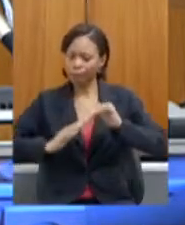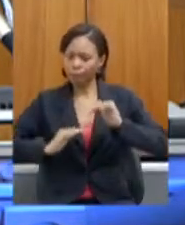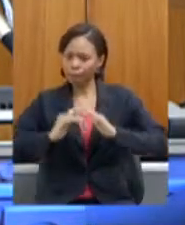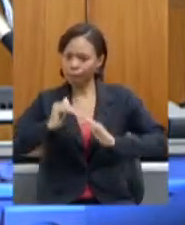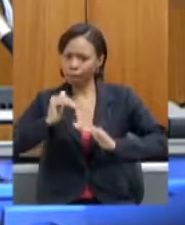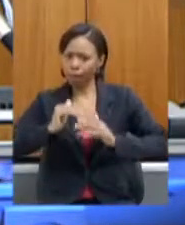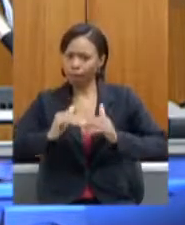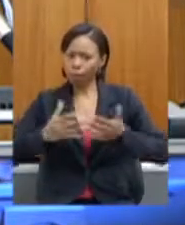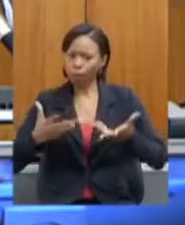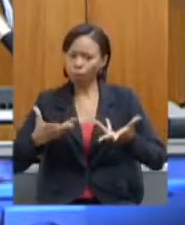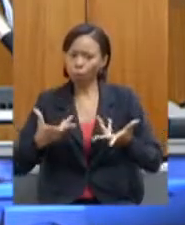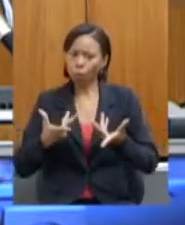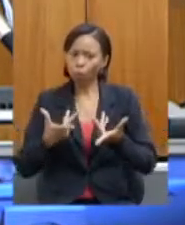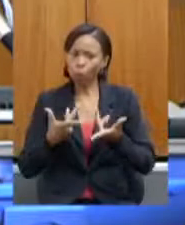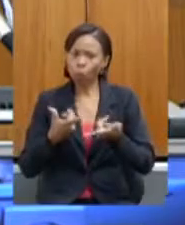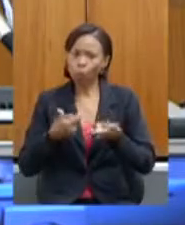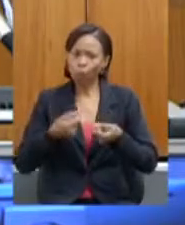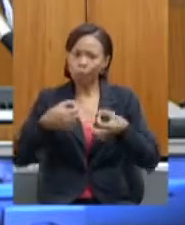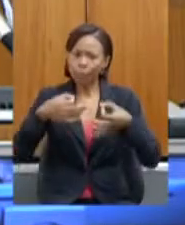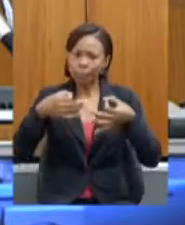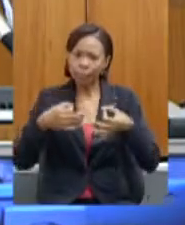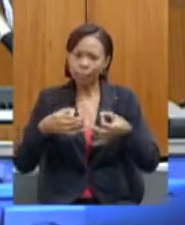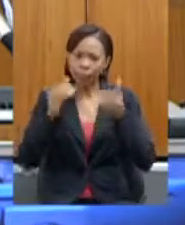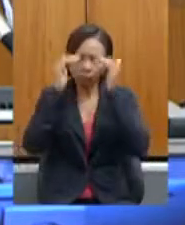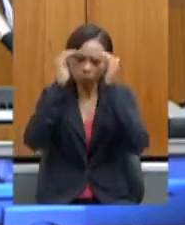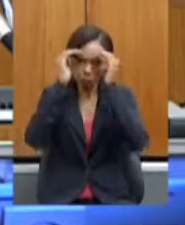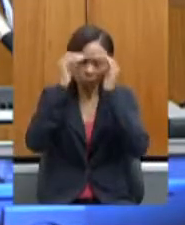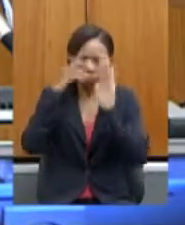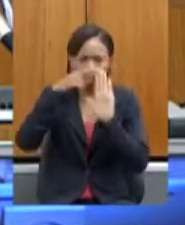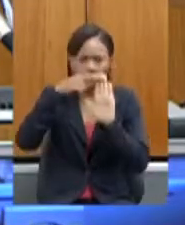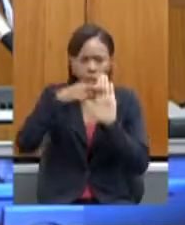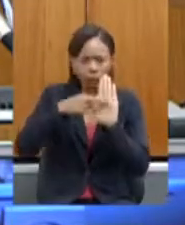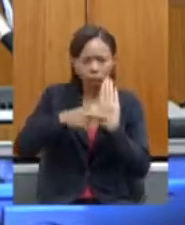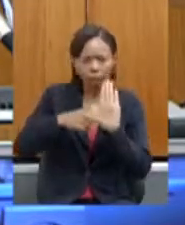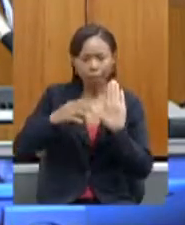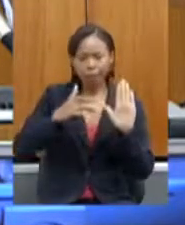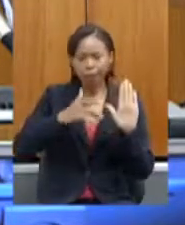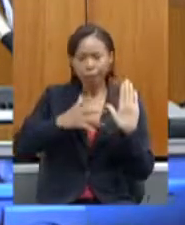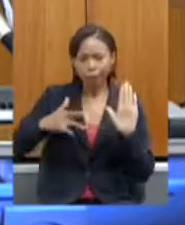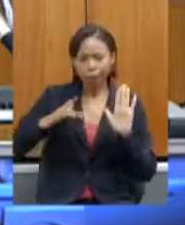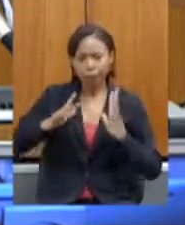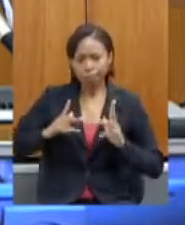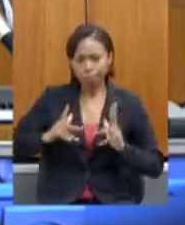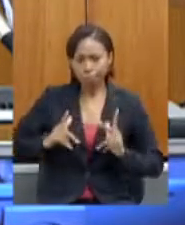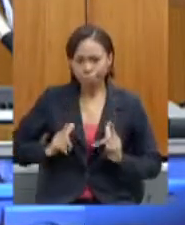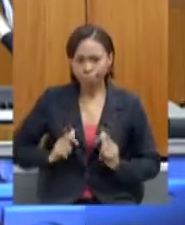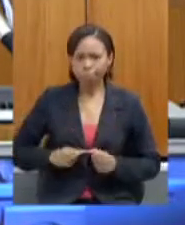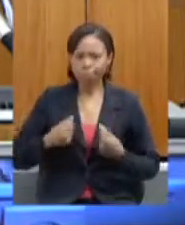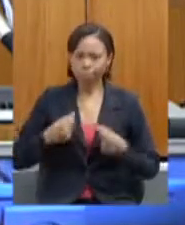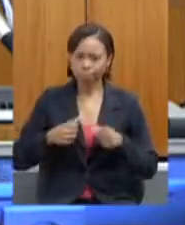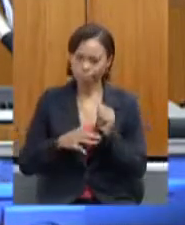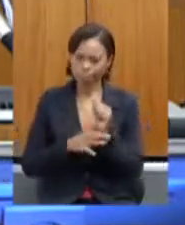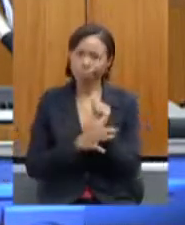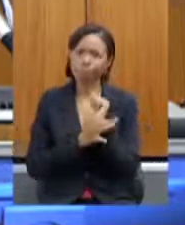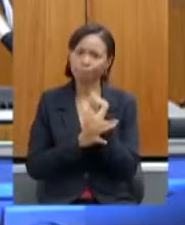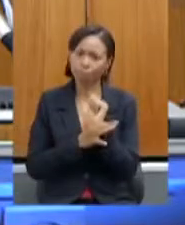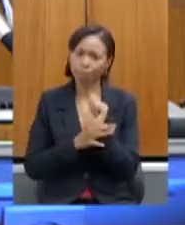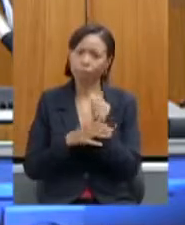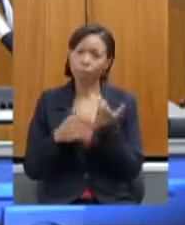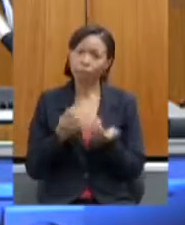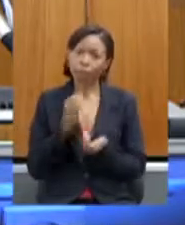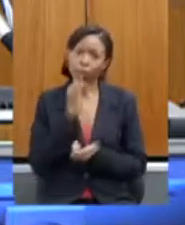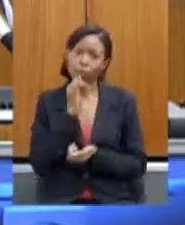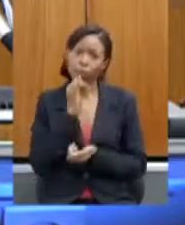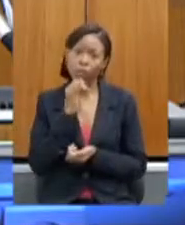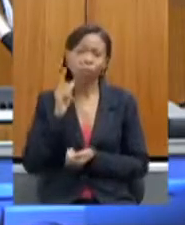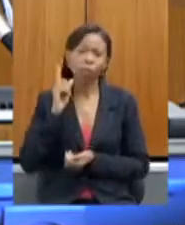ser feito seguindo normas sanitárias importantes para garantir isso é para que fique registrado por exemplo que